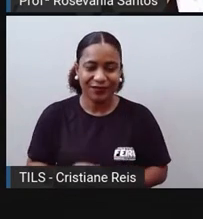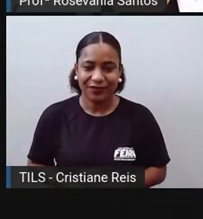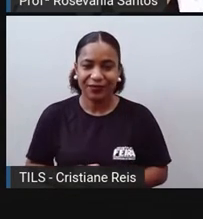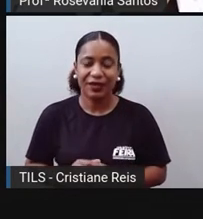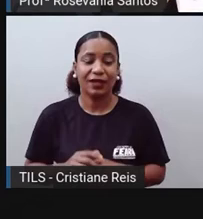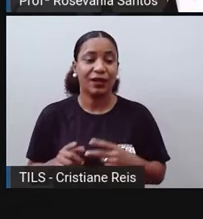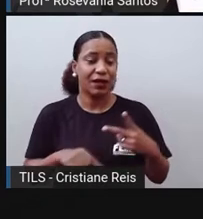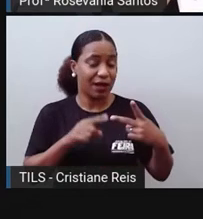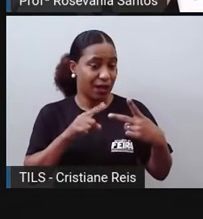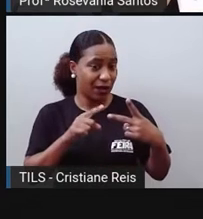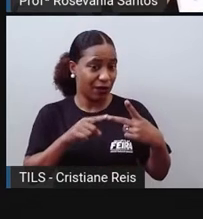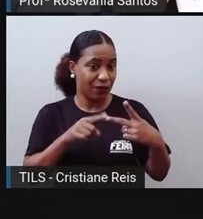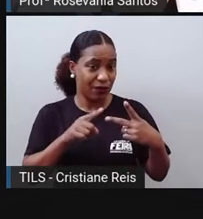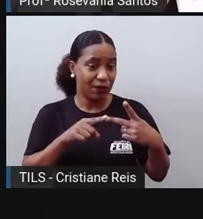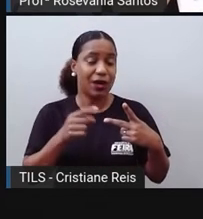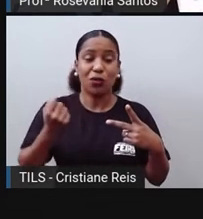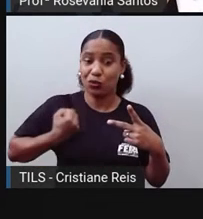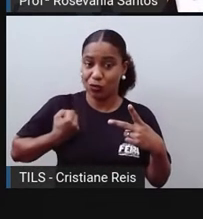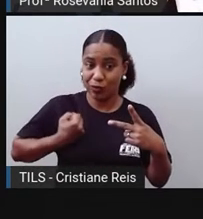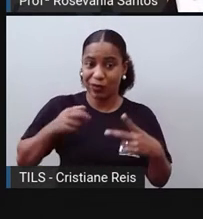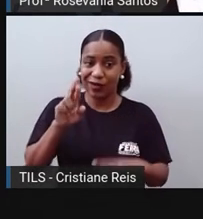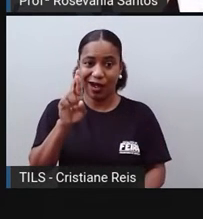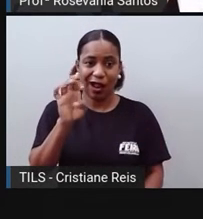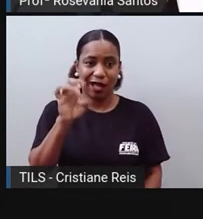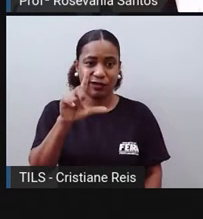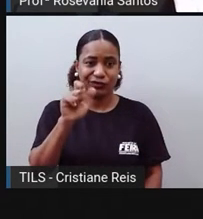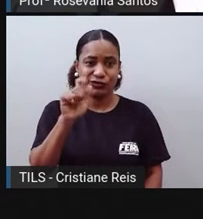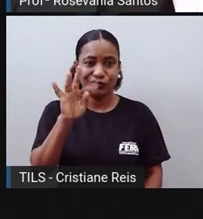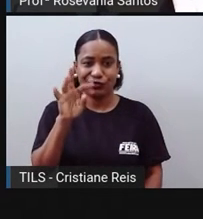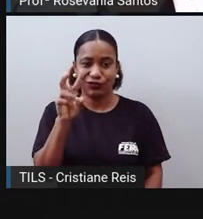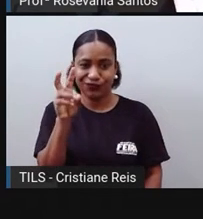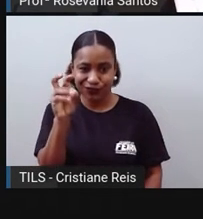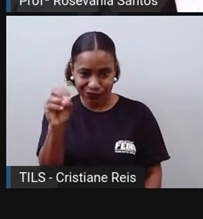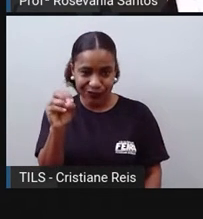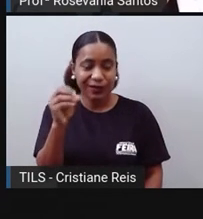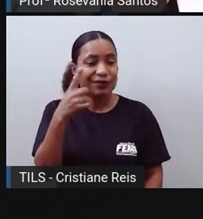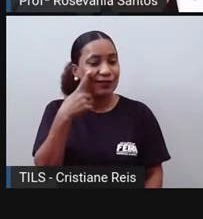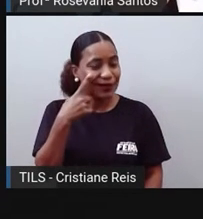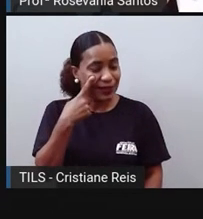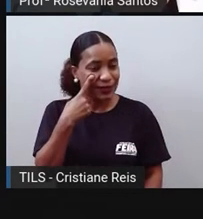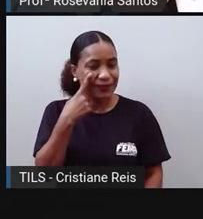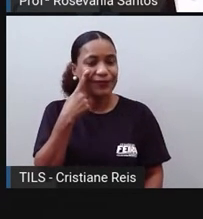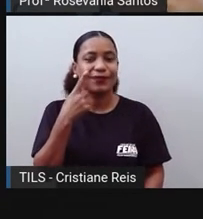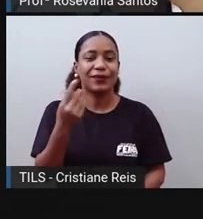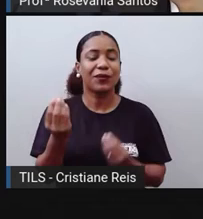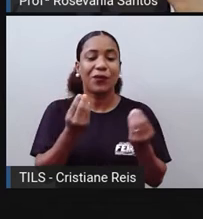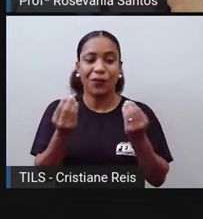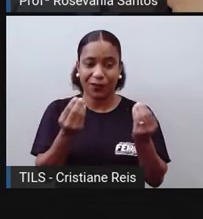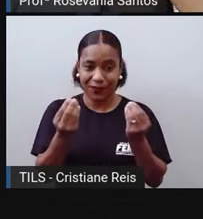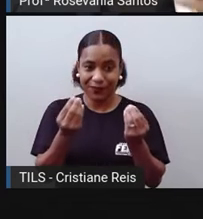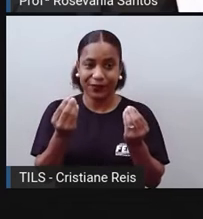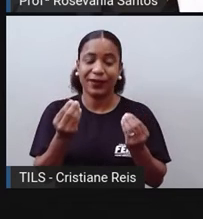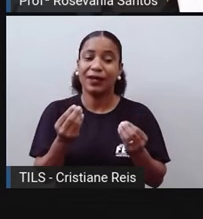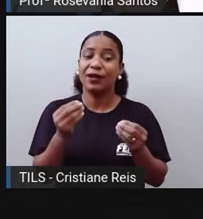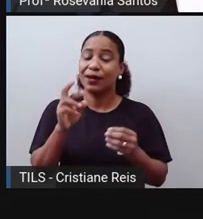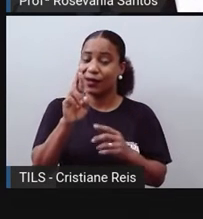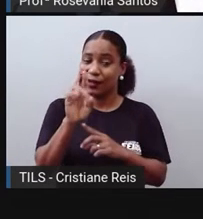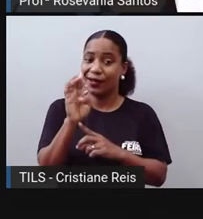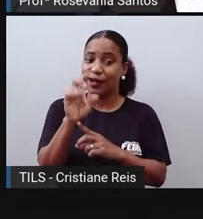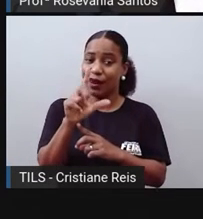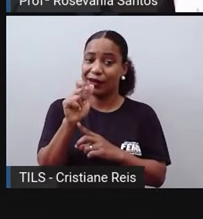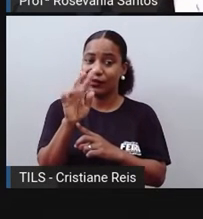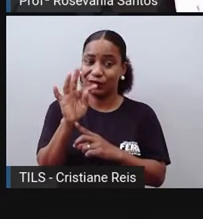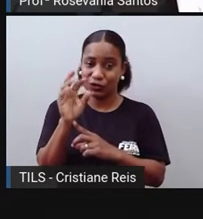calculado com base na soma do saldo migratório com o crescimento absoluto. Então, esse daqui, o relativo, ele já leva em